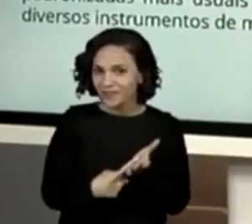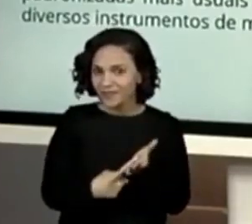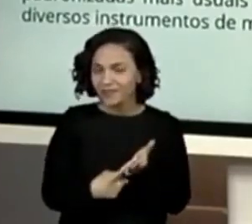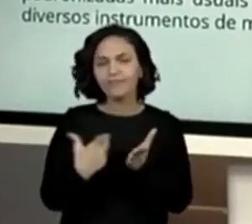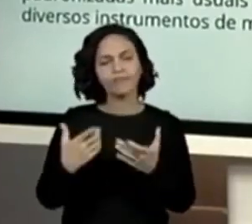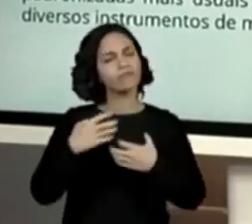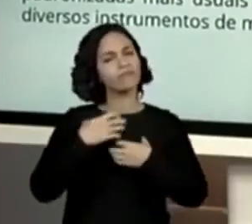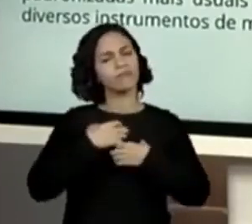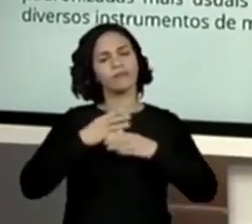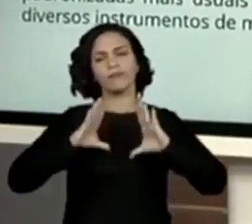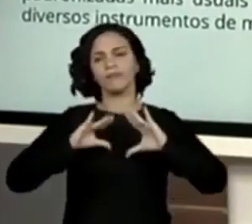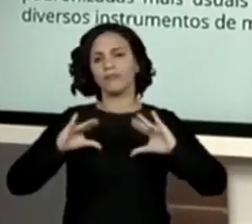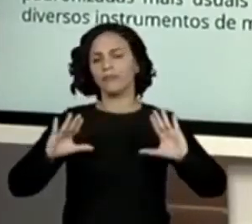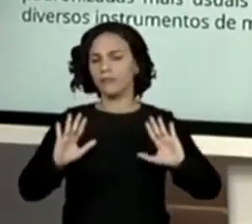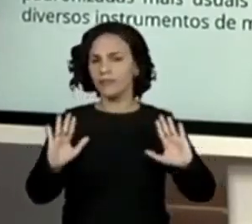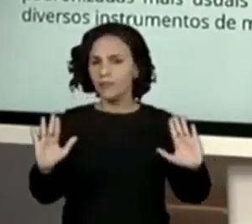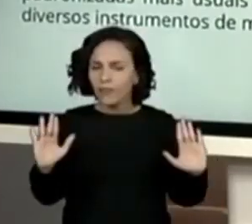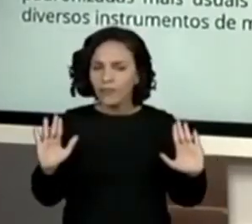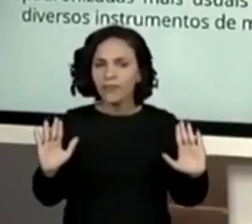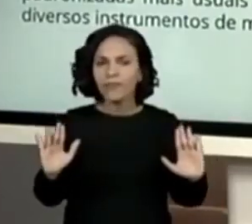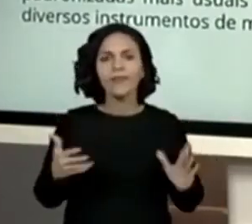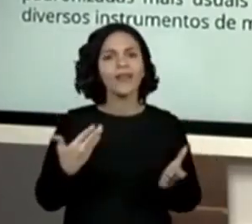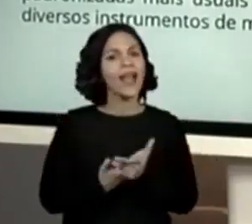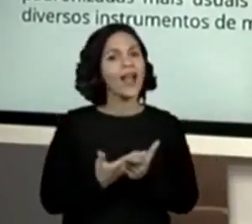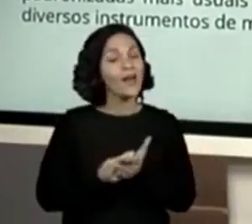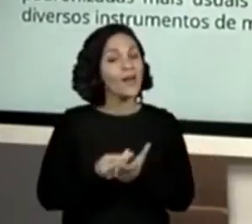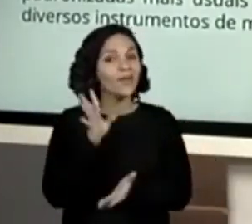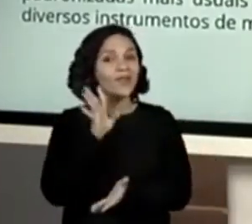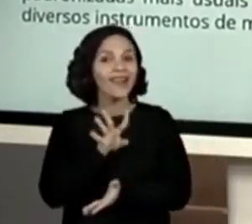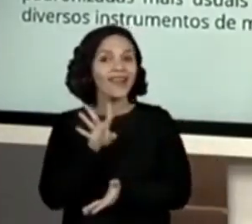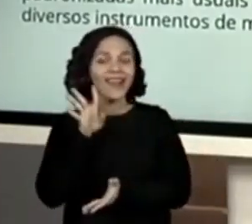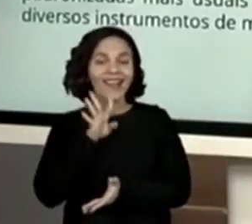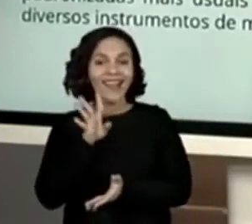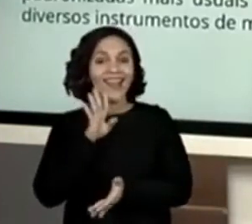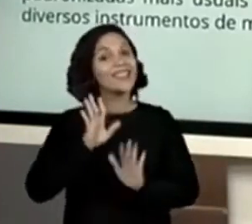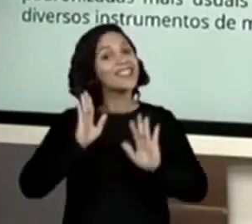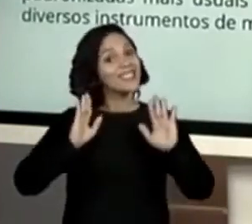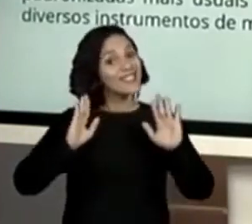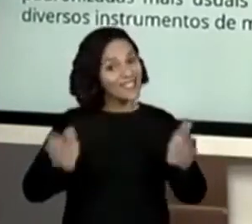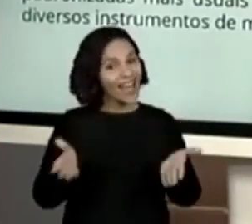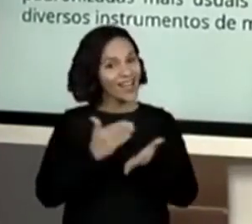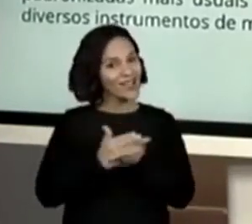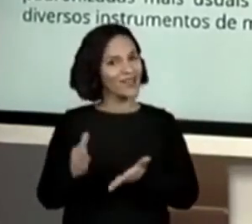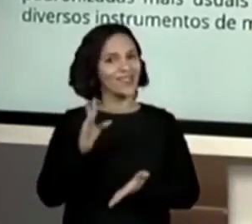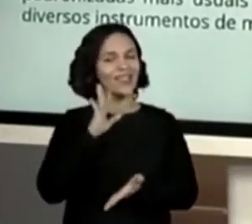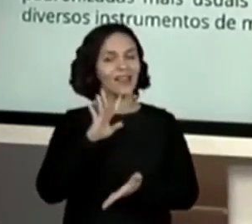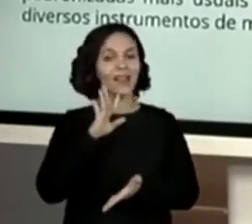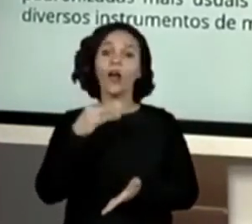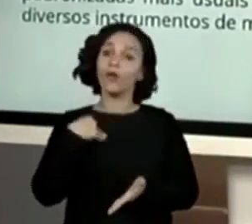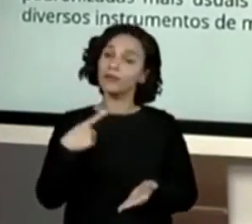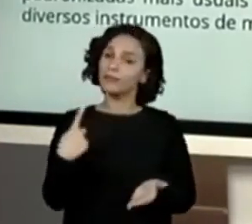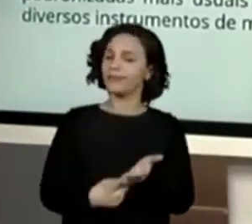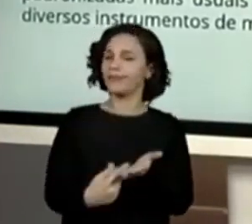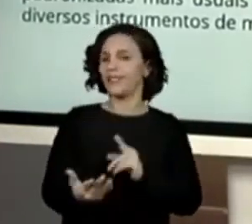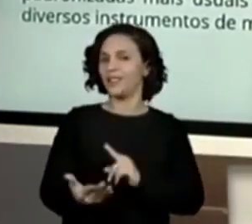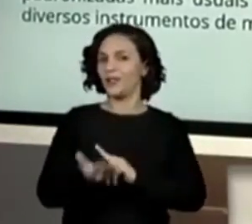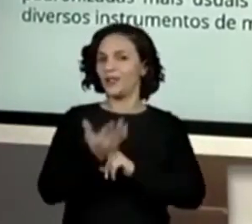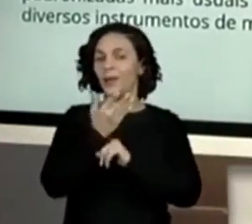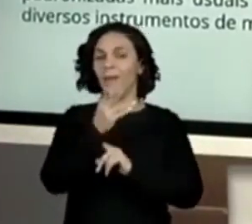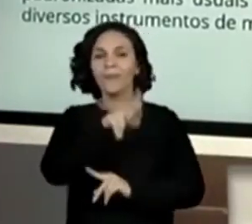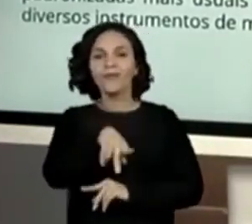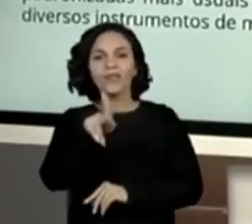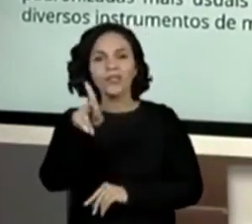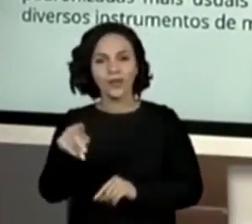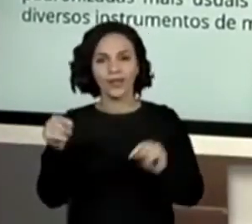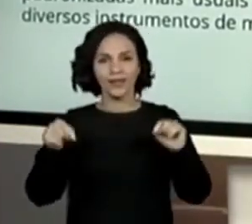Fiquem tranquilos, a aula vai ser muito legal, já está sendo e eu conto com a colaboração dos professores